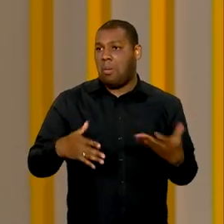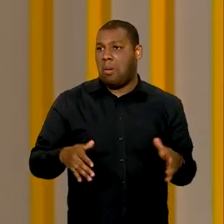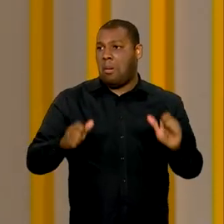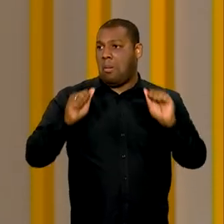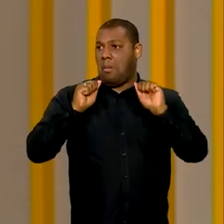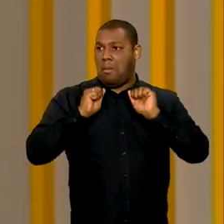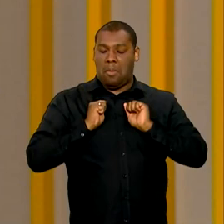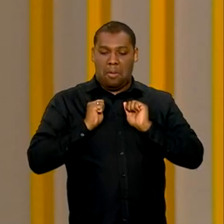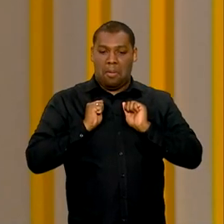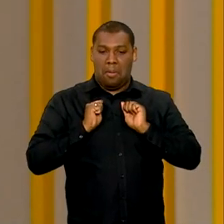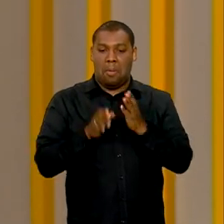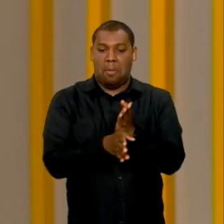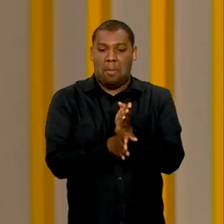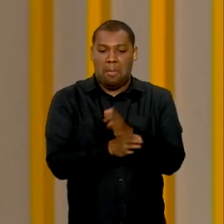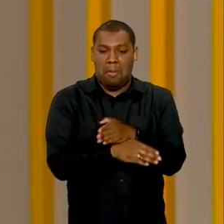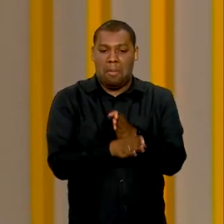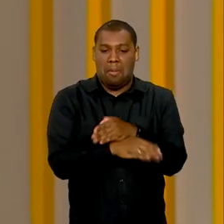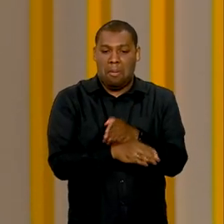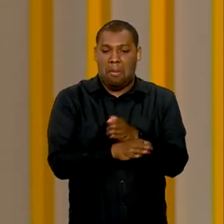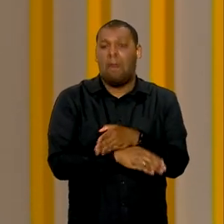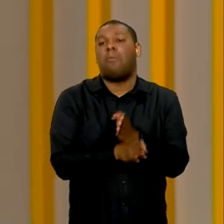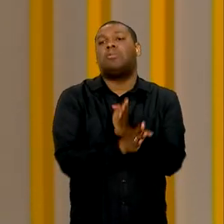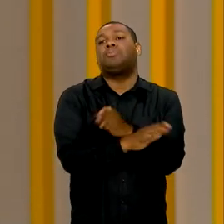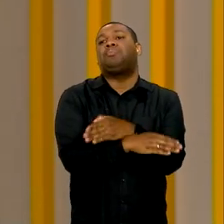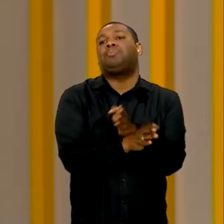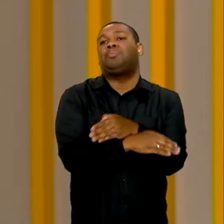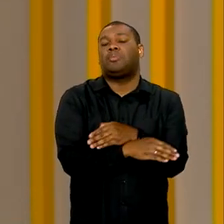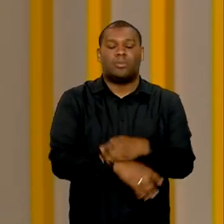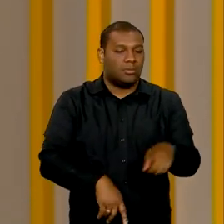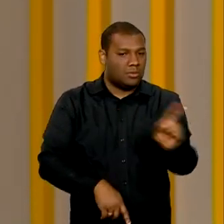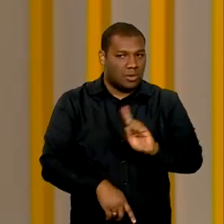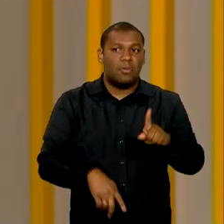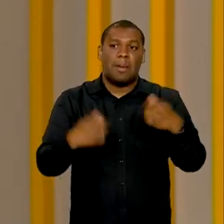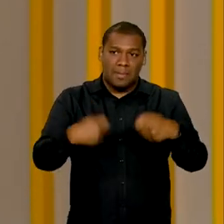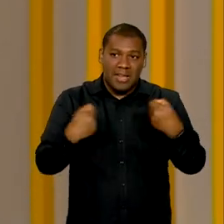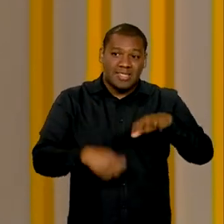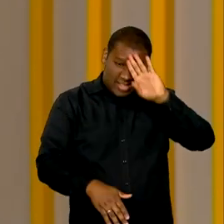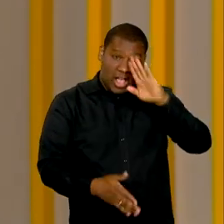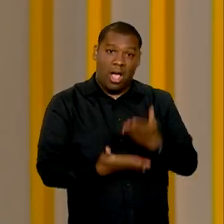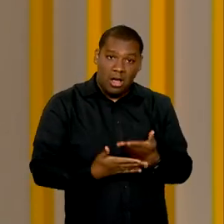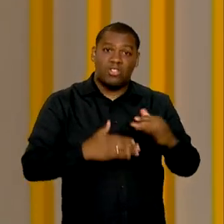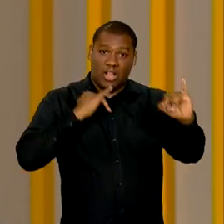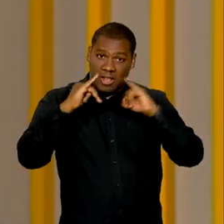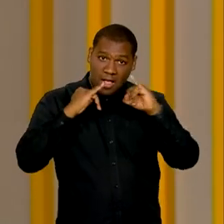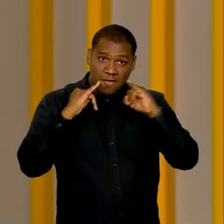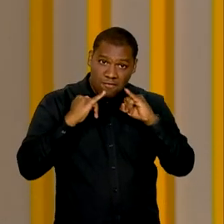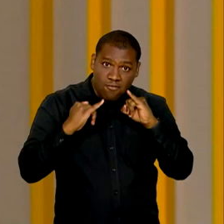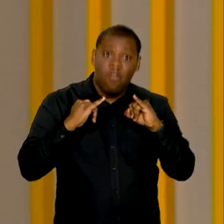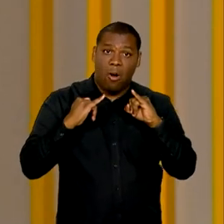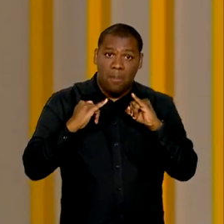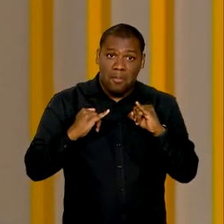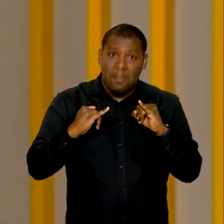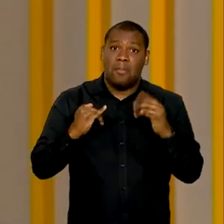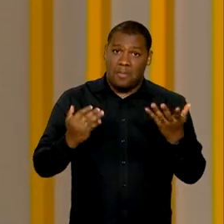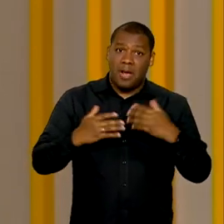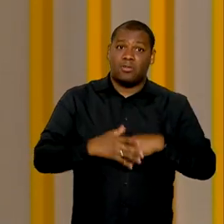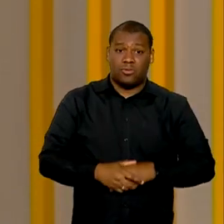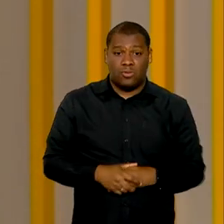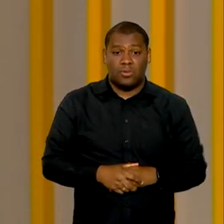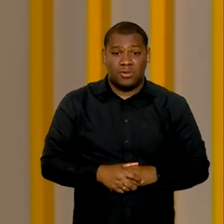as pessoas precisam acreditar nas informações e tomar as medidas de preparação necessárias,